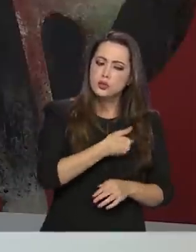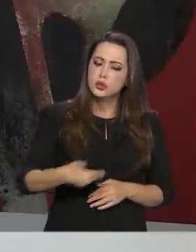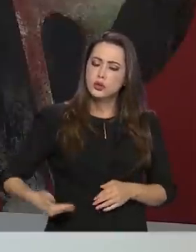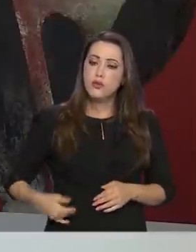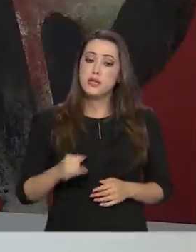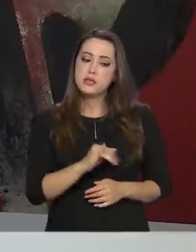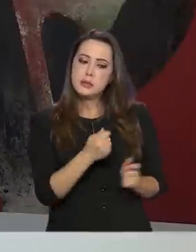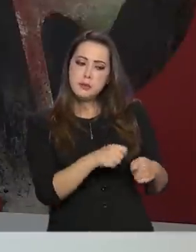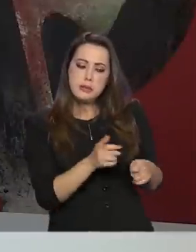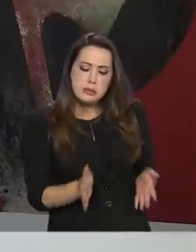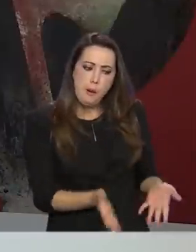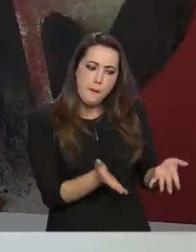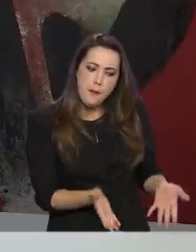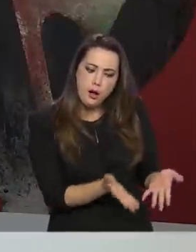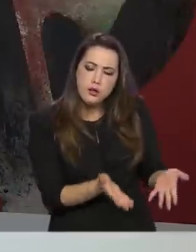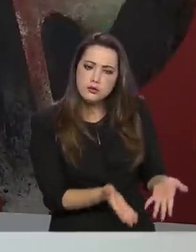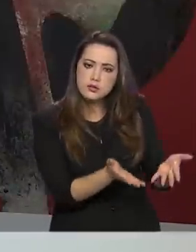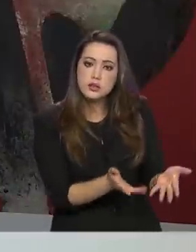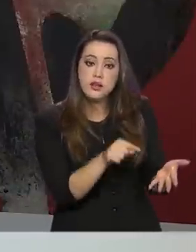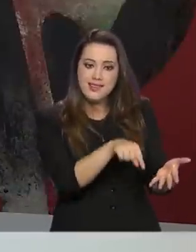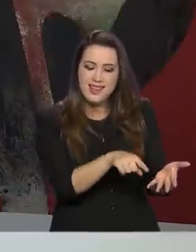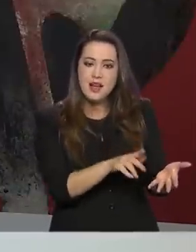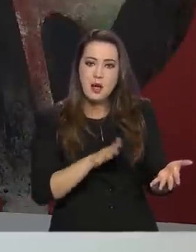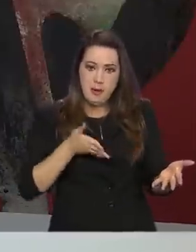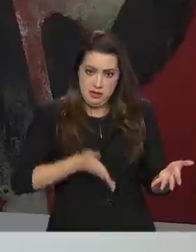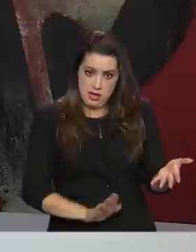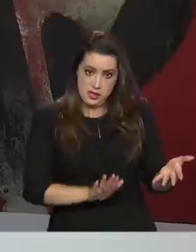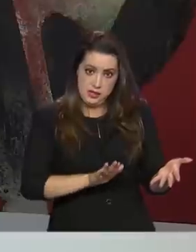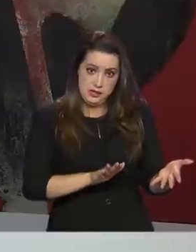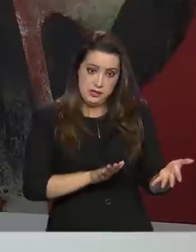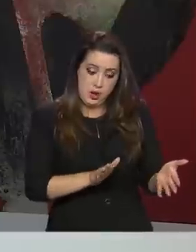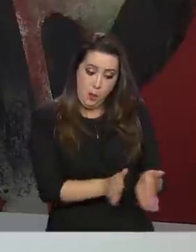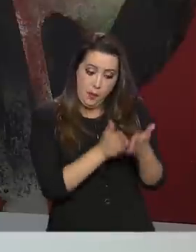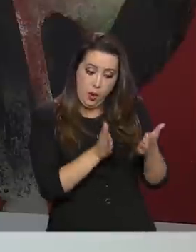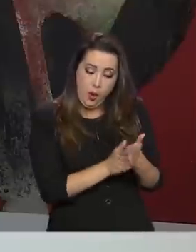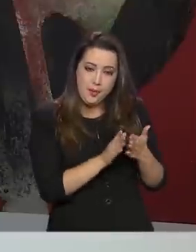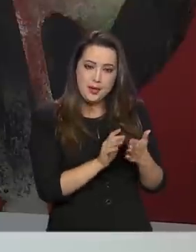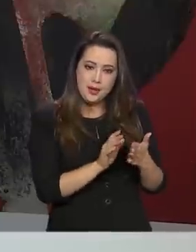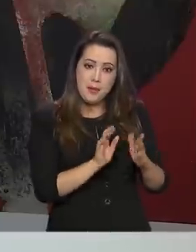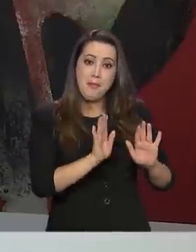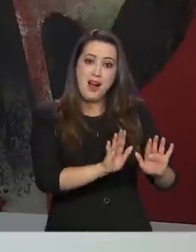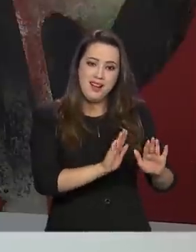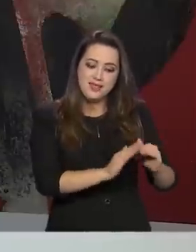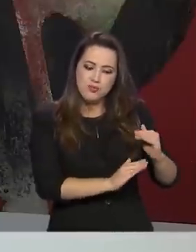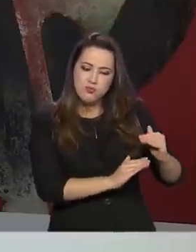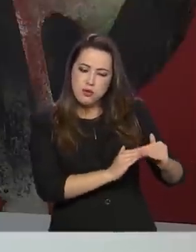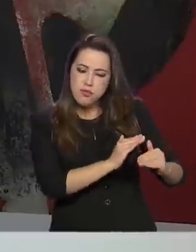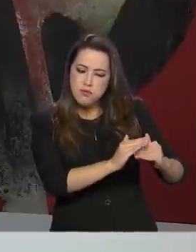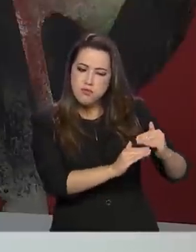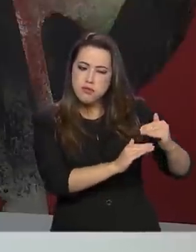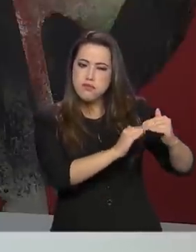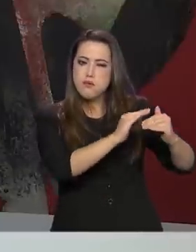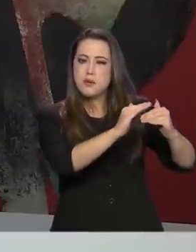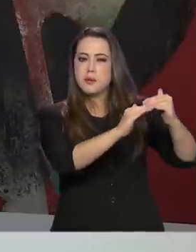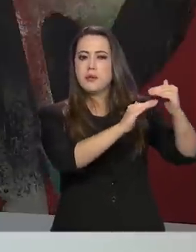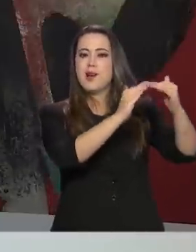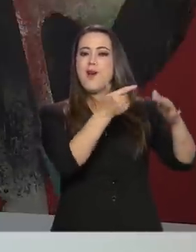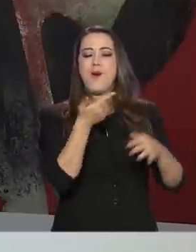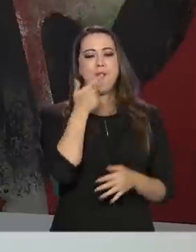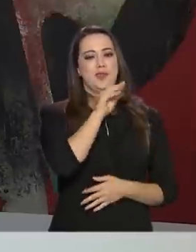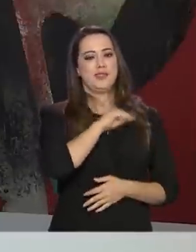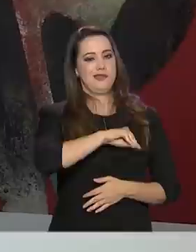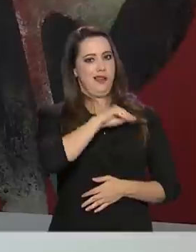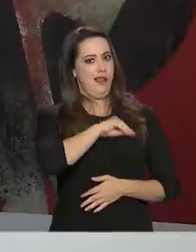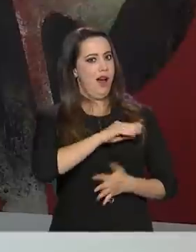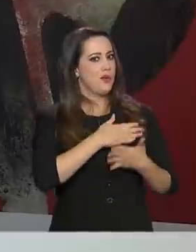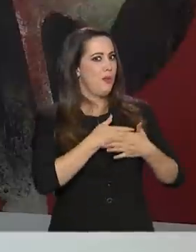necessite de ser um dos mais vulneráveis, ele possa crescer e caminhar na distribuição e atingir um nível mais alto da distribuição. Isso é um conceito